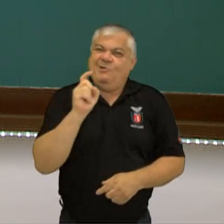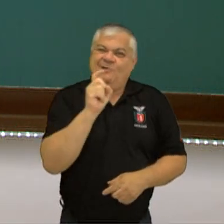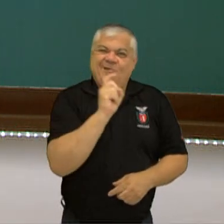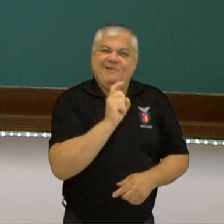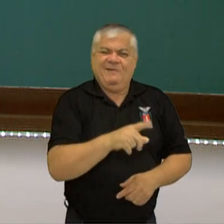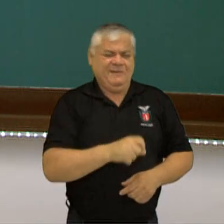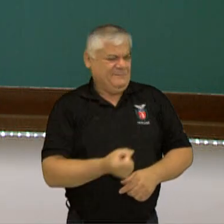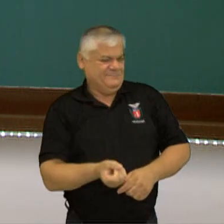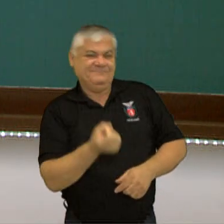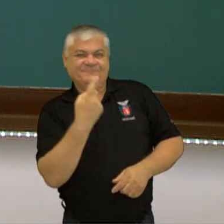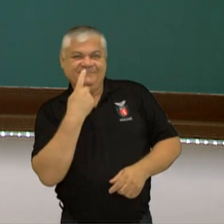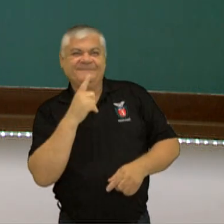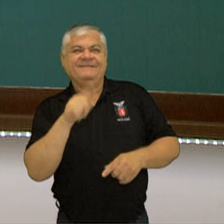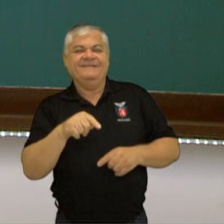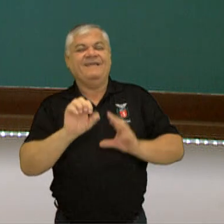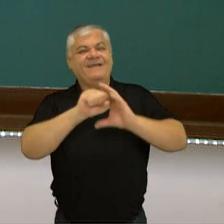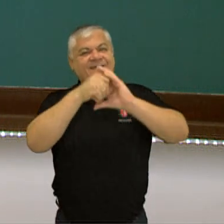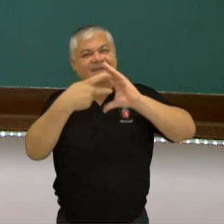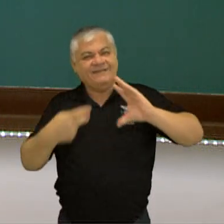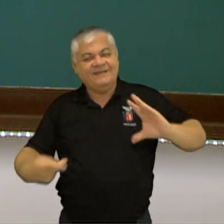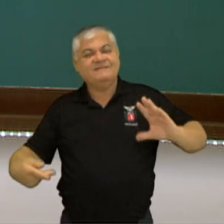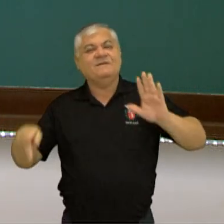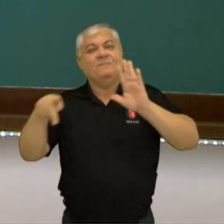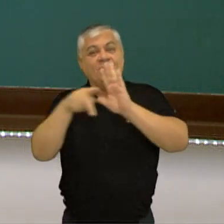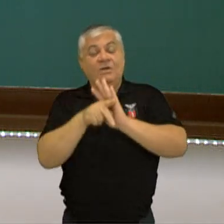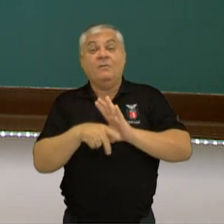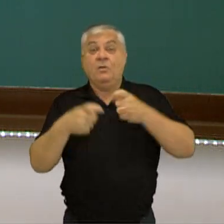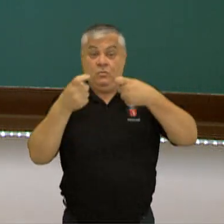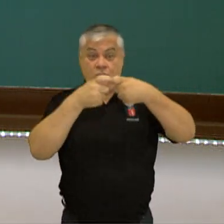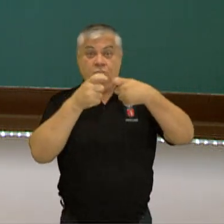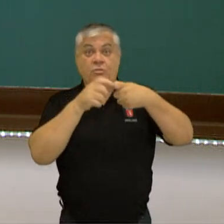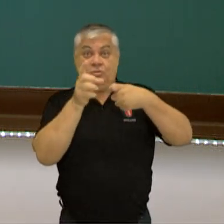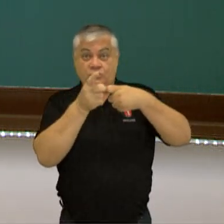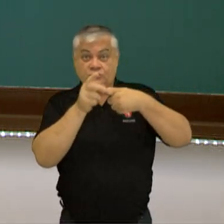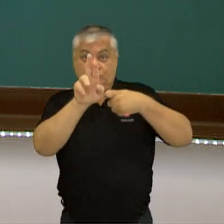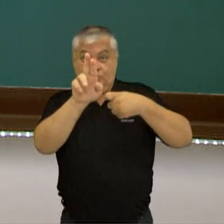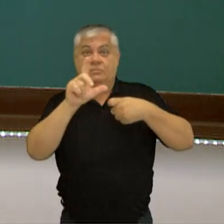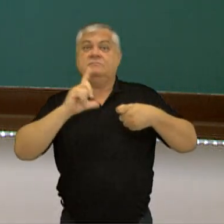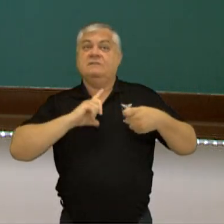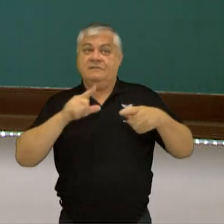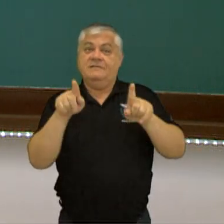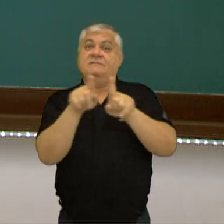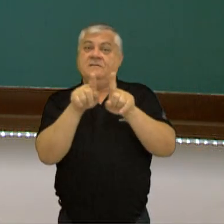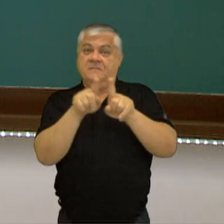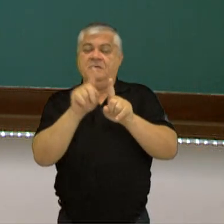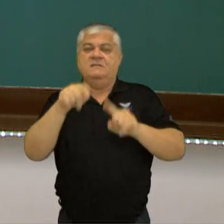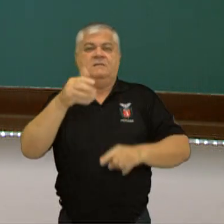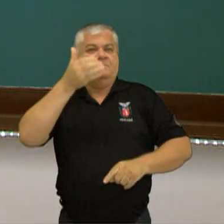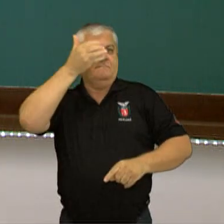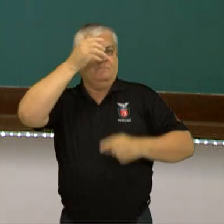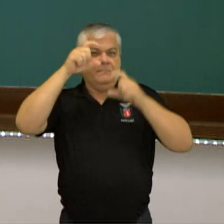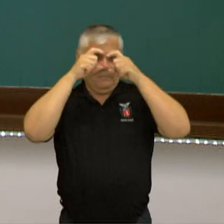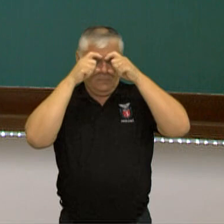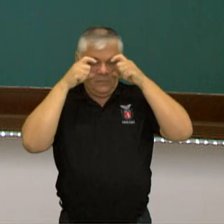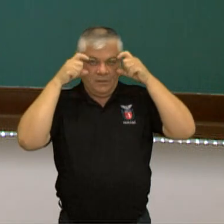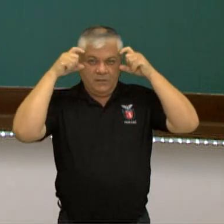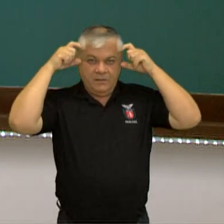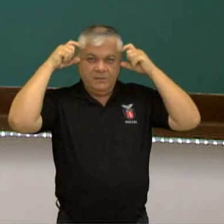todos eles têm uma caracterização das máscaras, doutor, que também é um doutor, né? Sempre de maneira